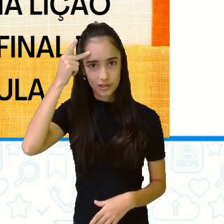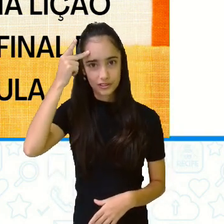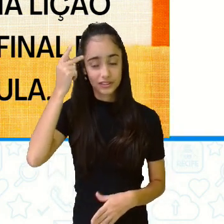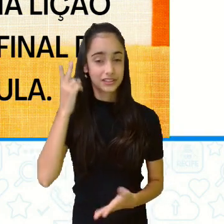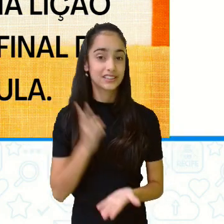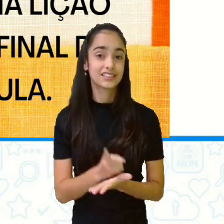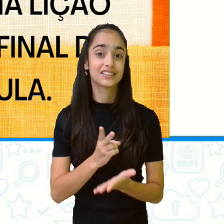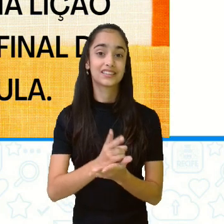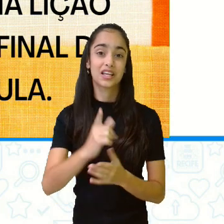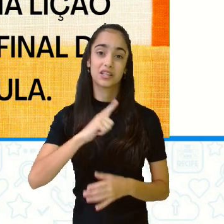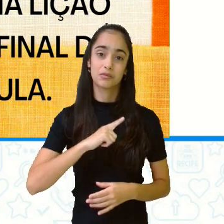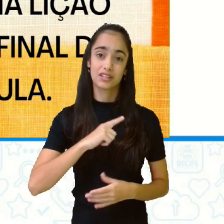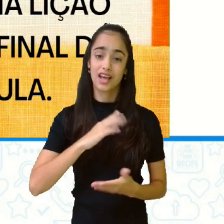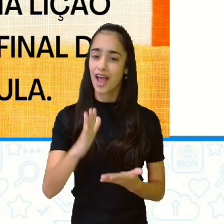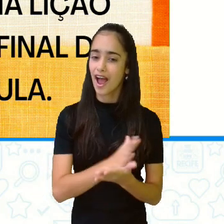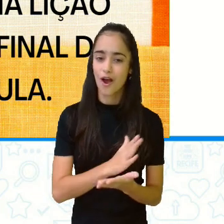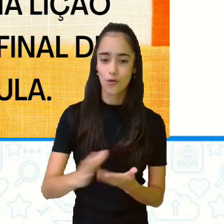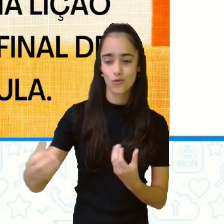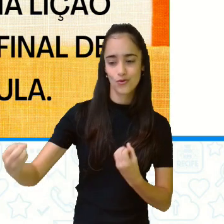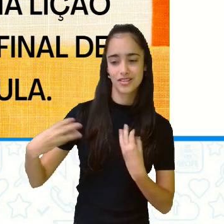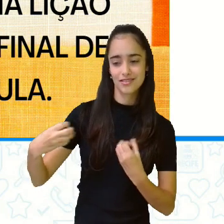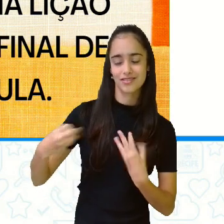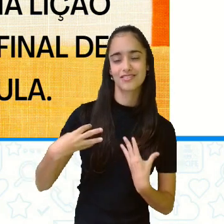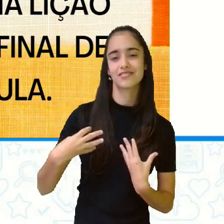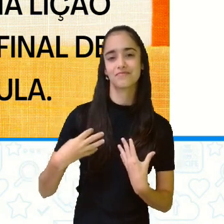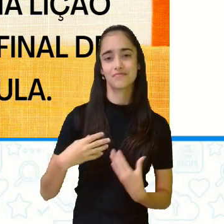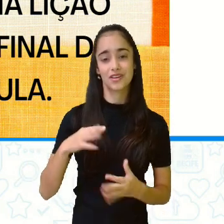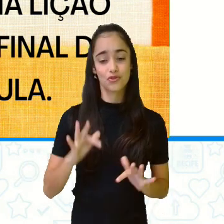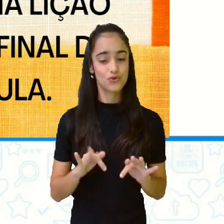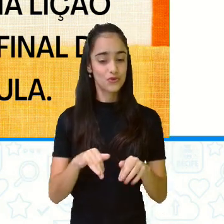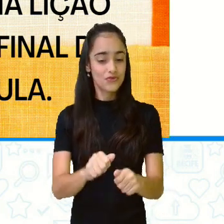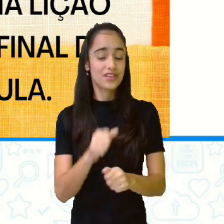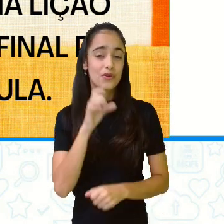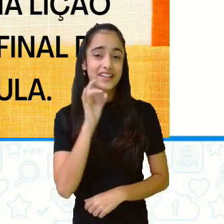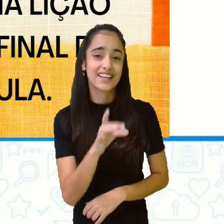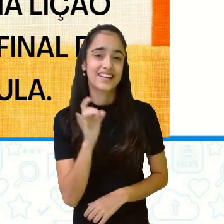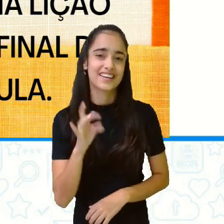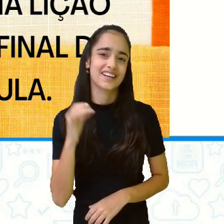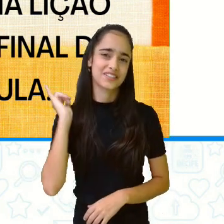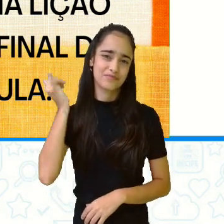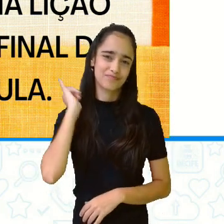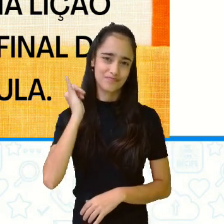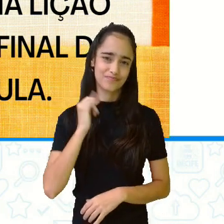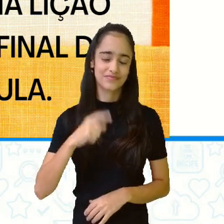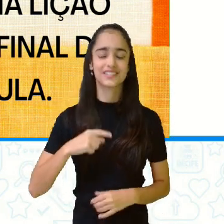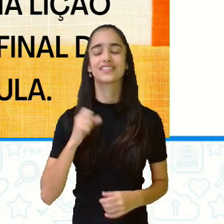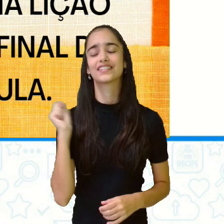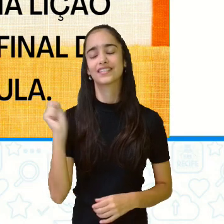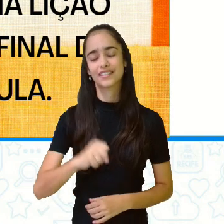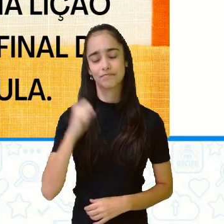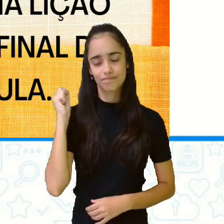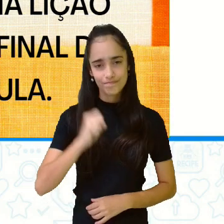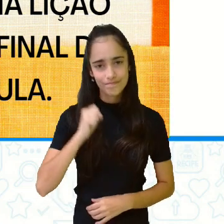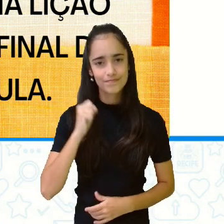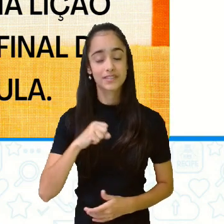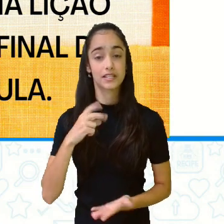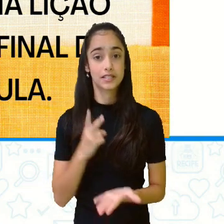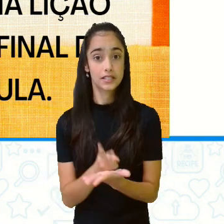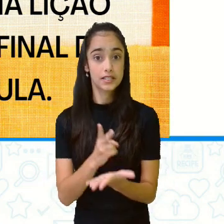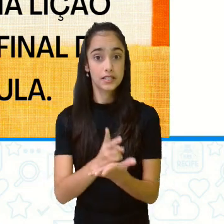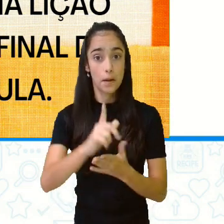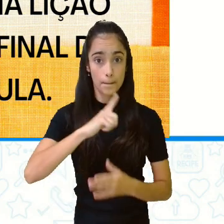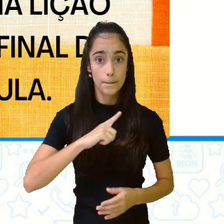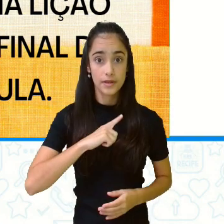há uma lição de moral ao final de cada fábula. Sim, sempre encontramos uma lição de moral.